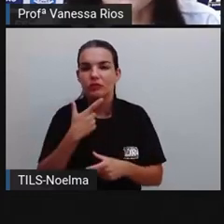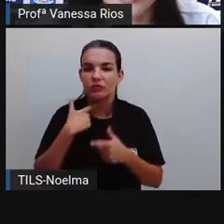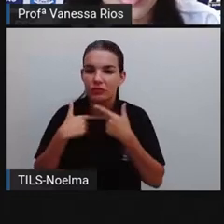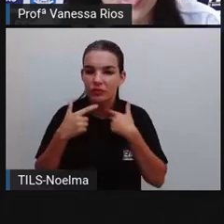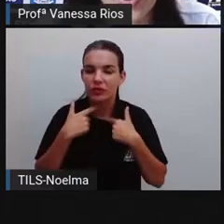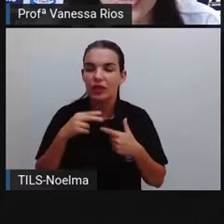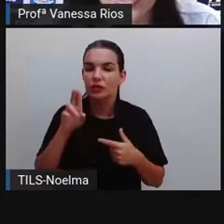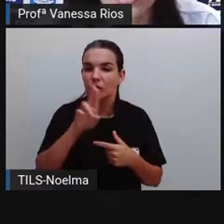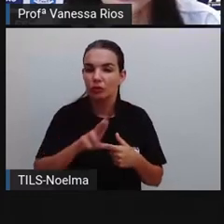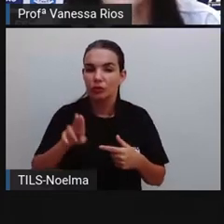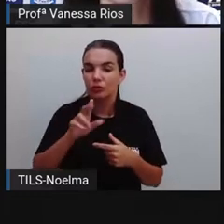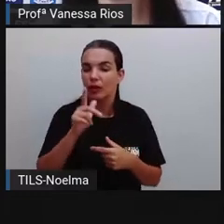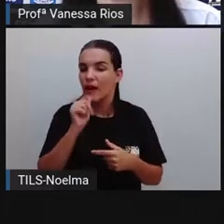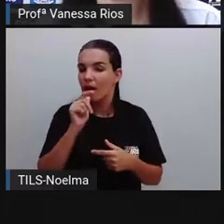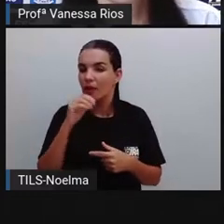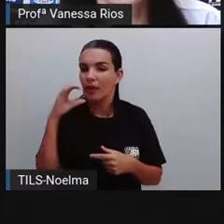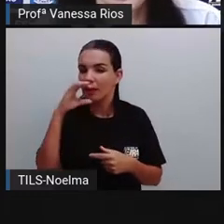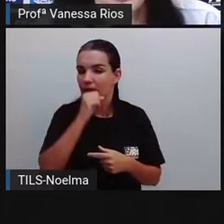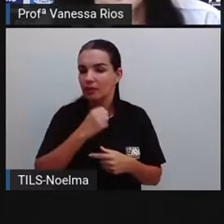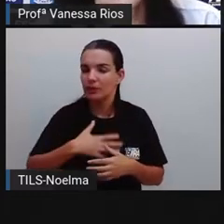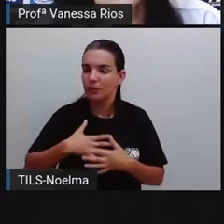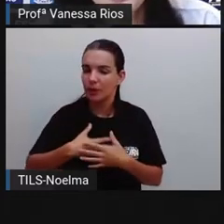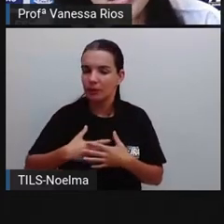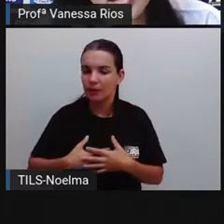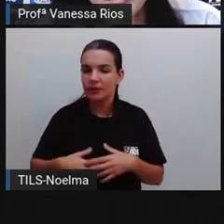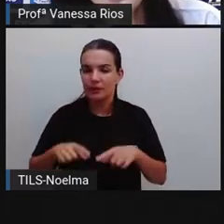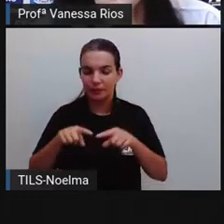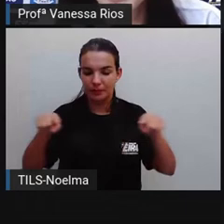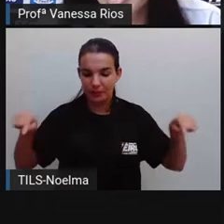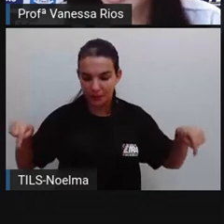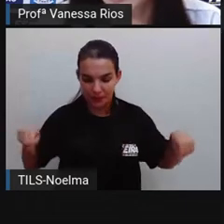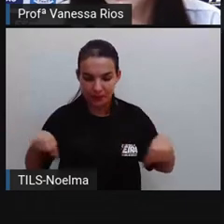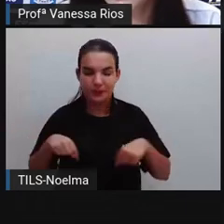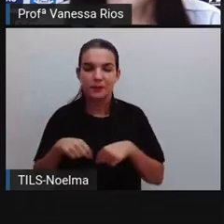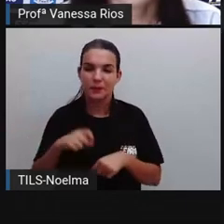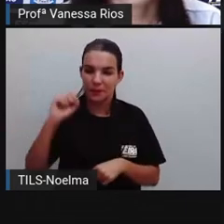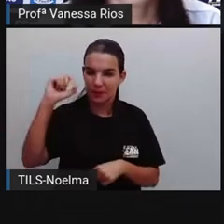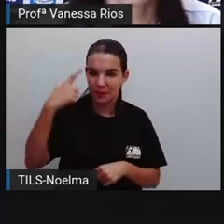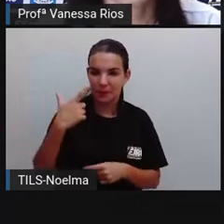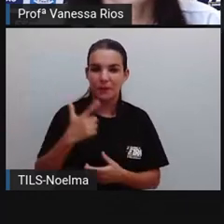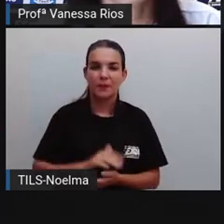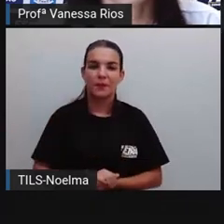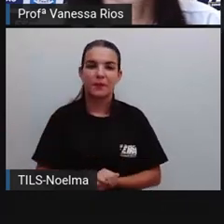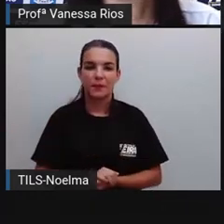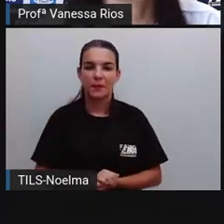utilizar a água quente, aquecida aí pela luz do sol.